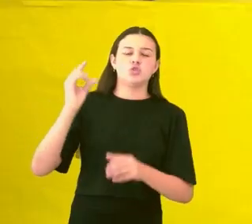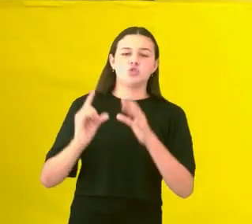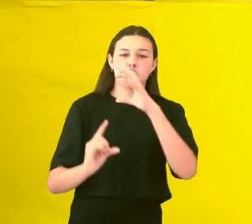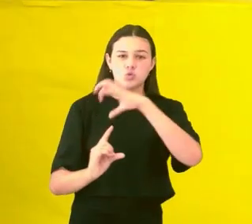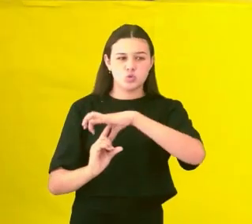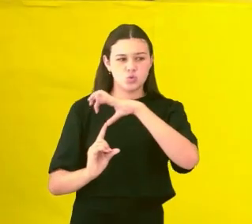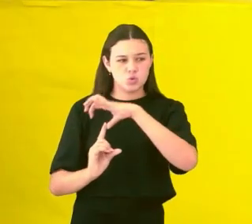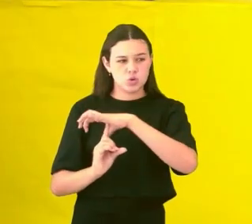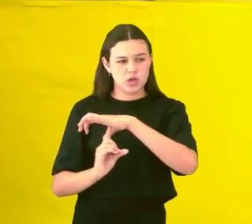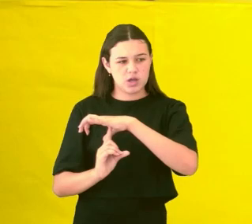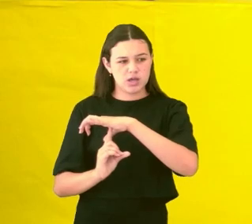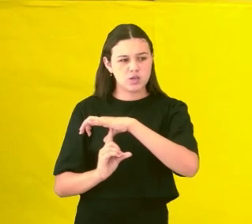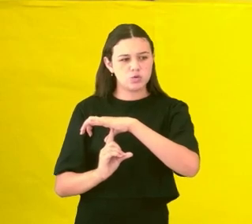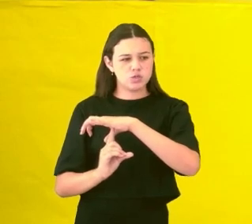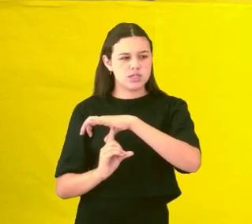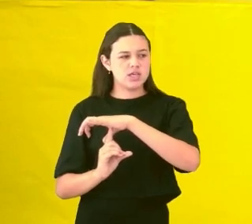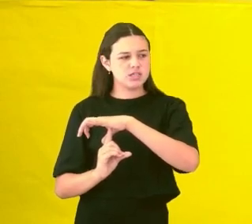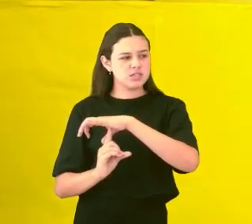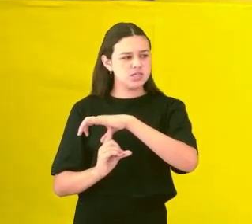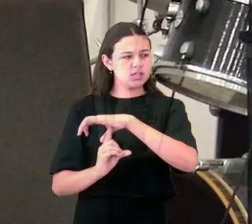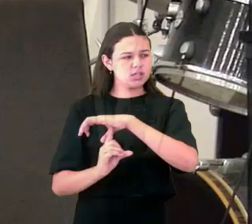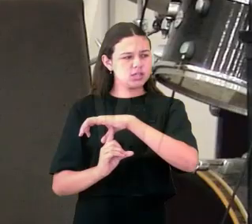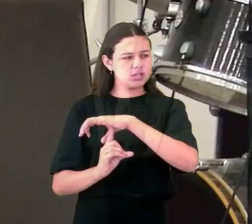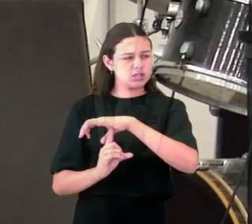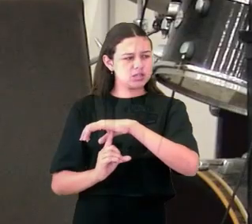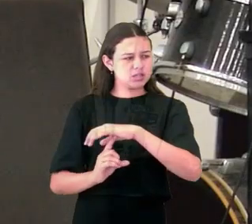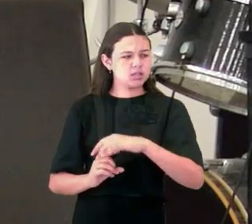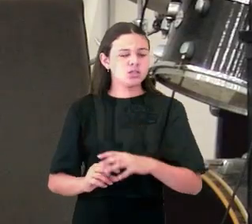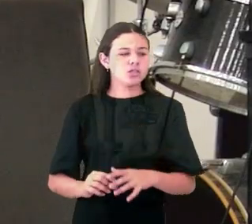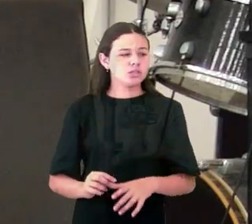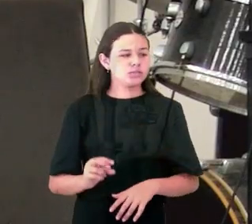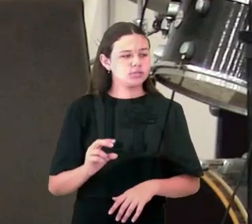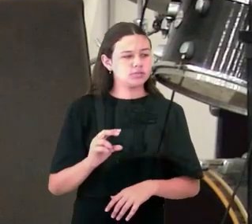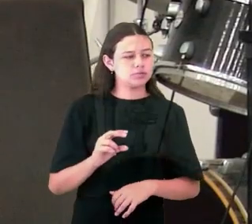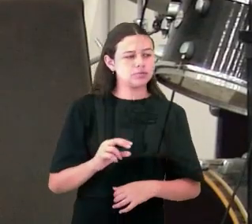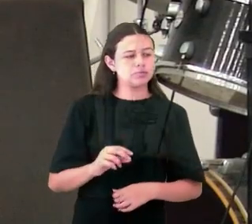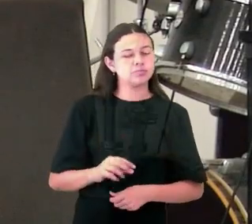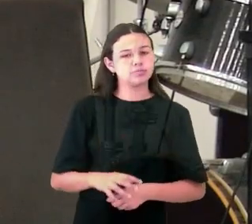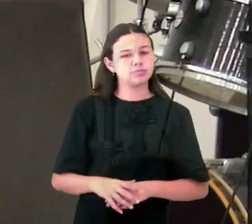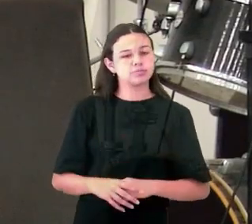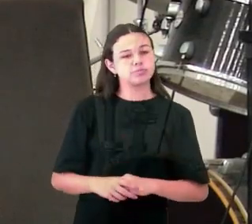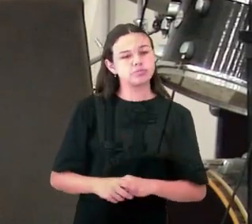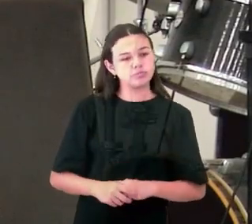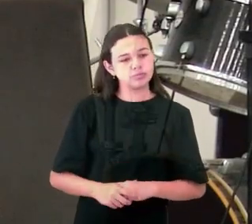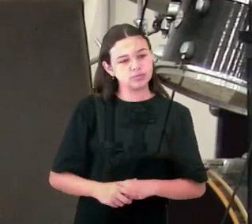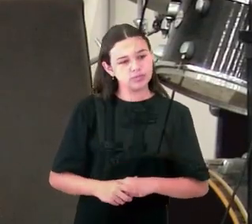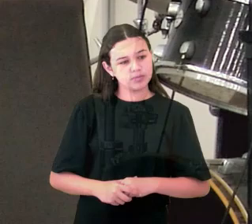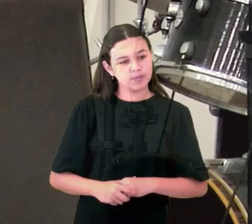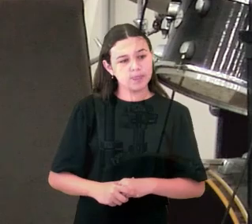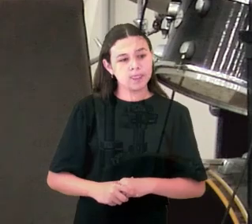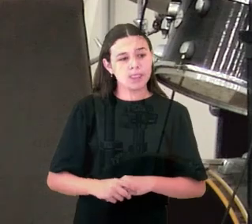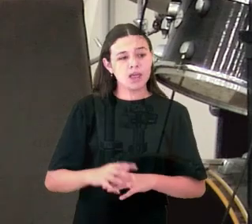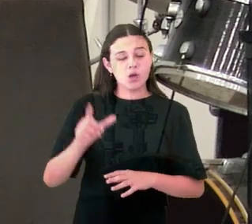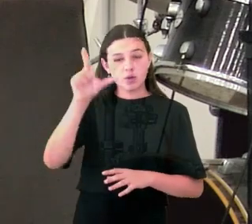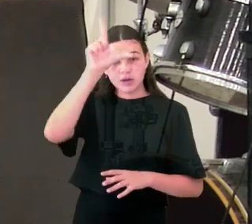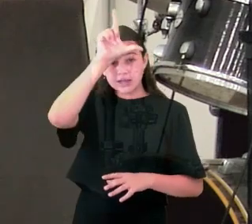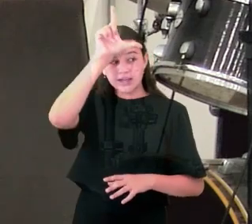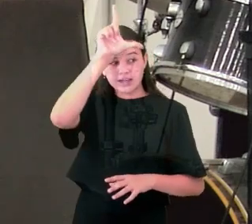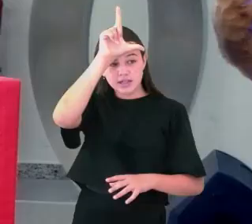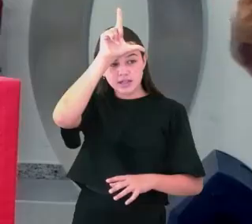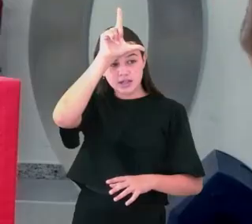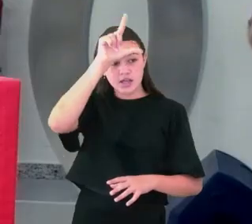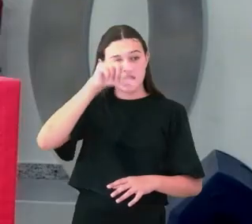Israel. Ele foi aquele líder do povo, aquele rei, que realizou muitas mudanças e